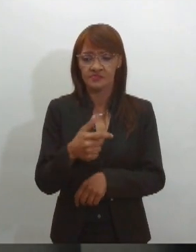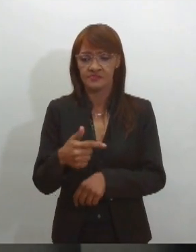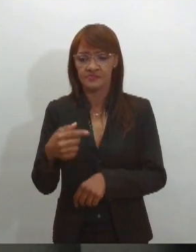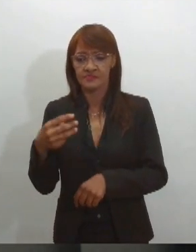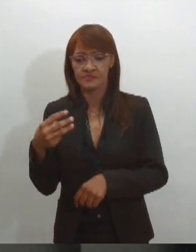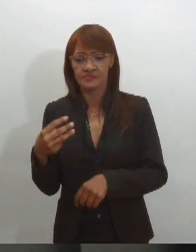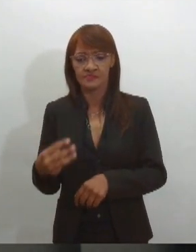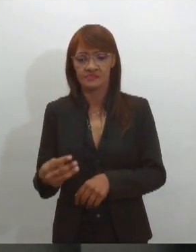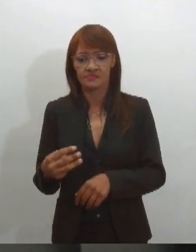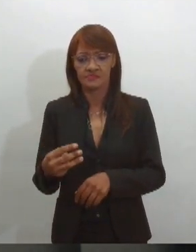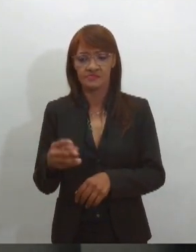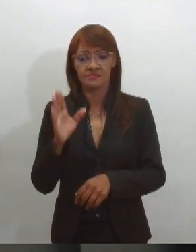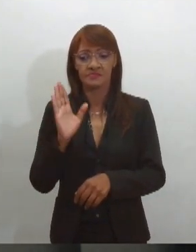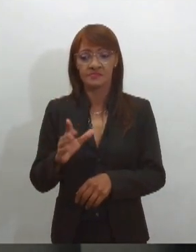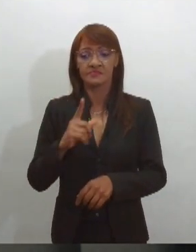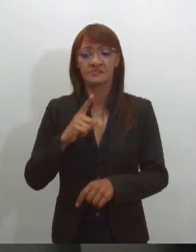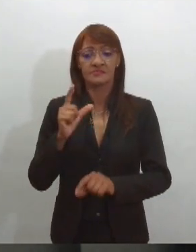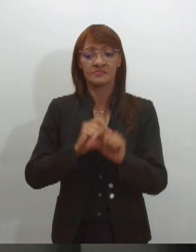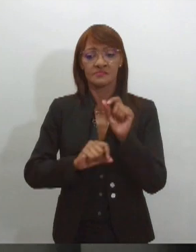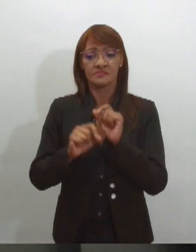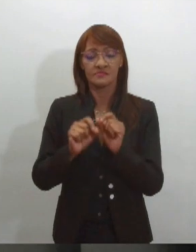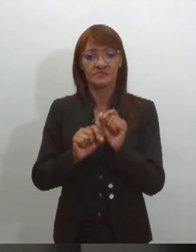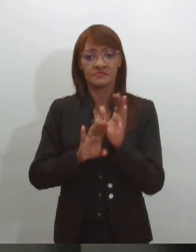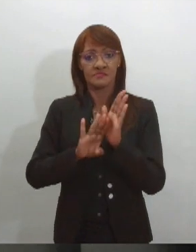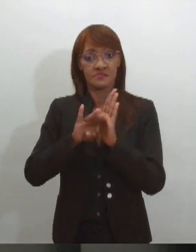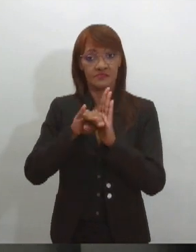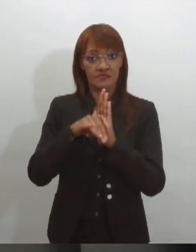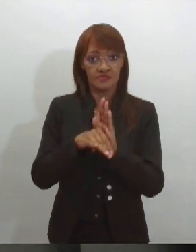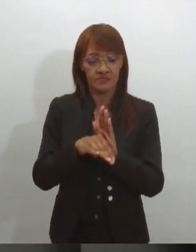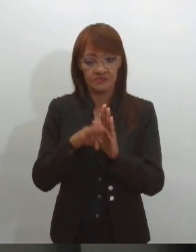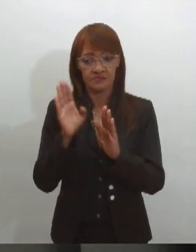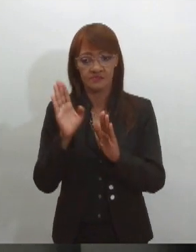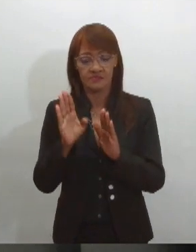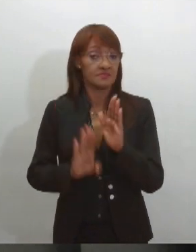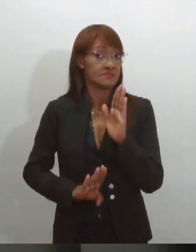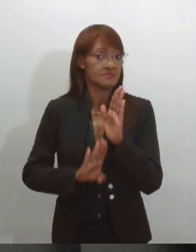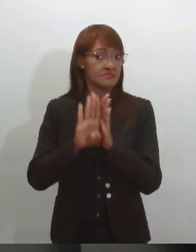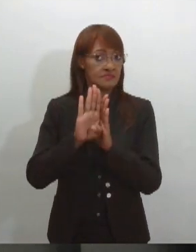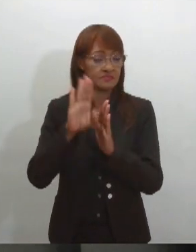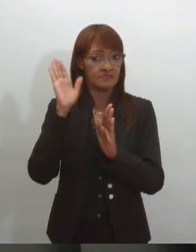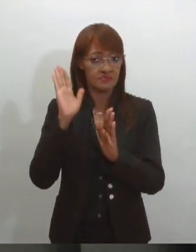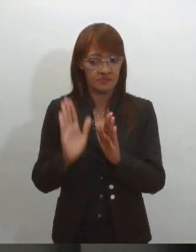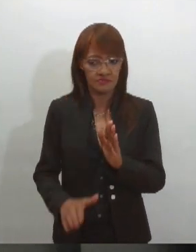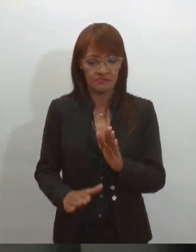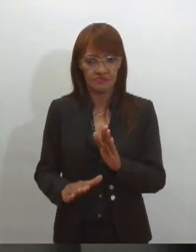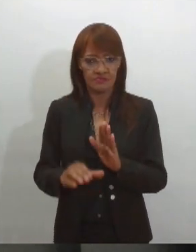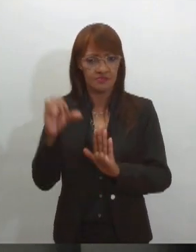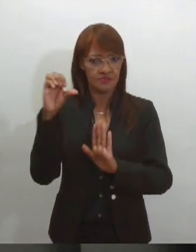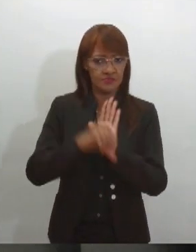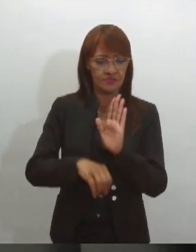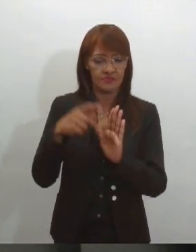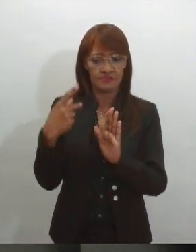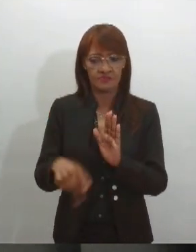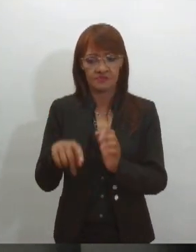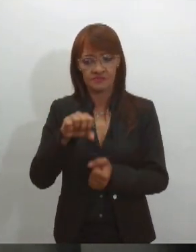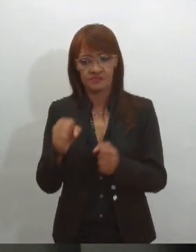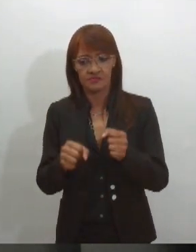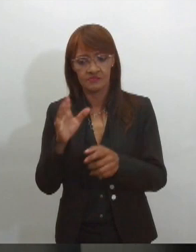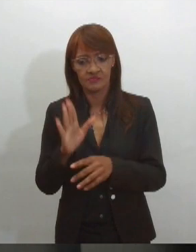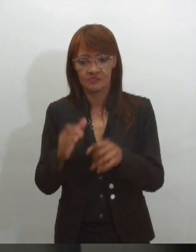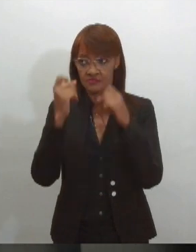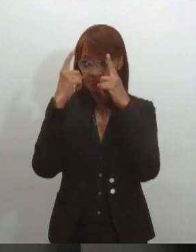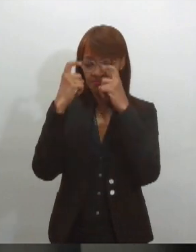na incidência dos crimes de roubo de veículos praticados com violência e geralmente com uso de arma de fogo. Os dados são do